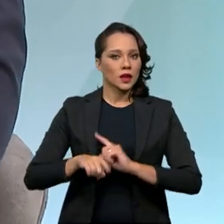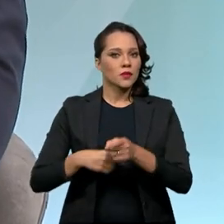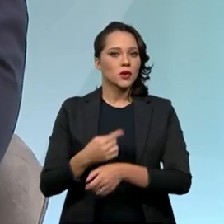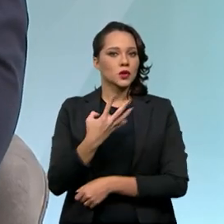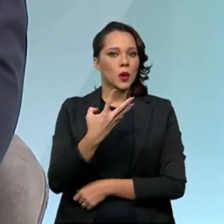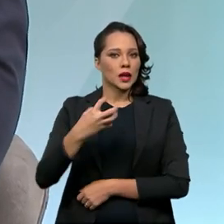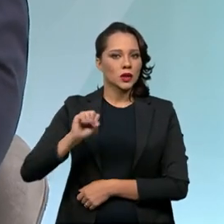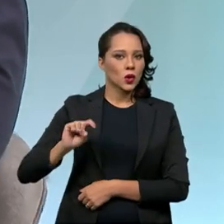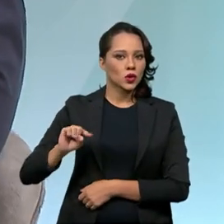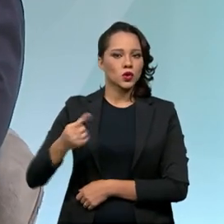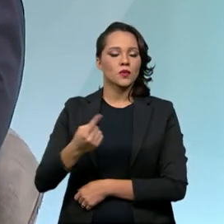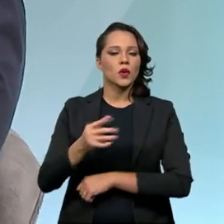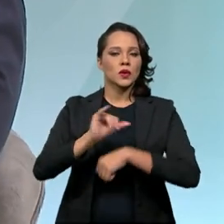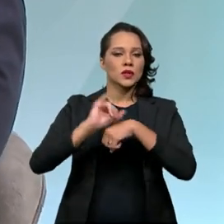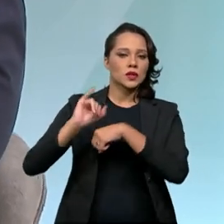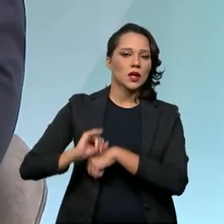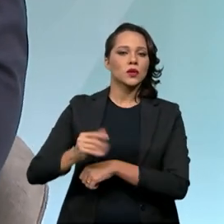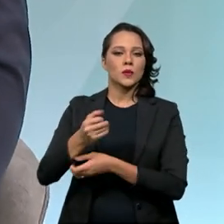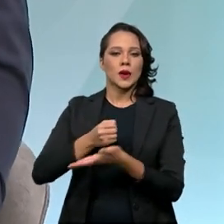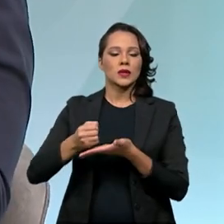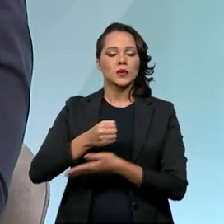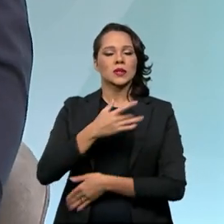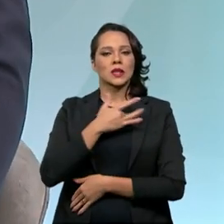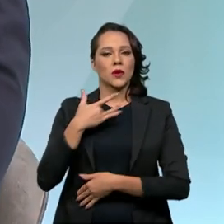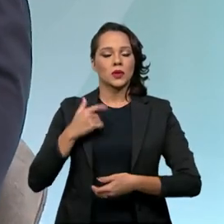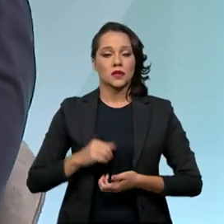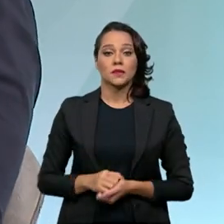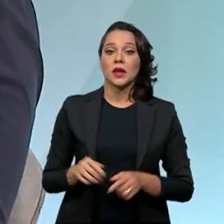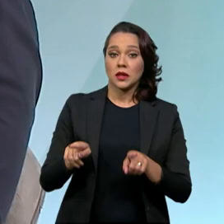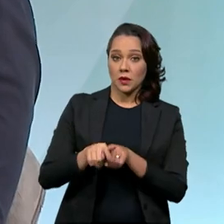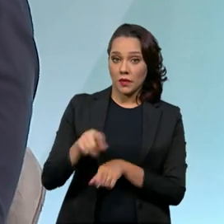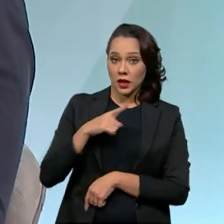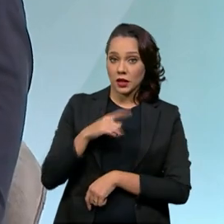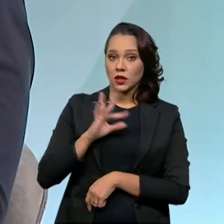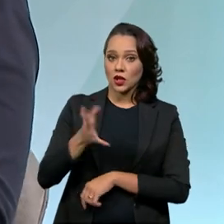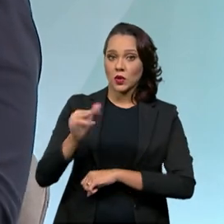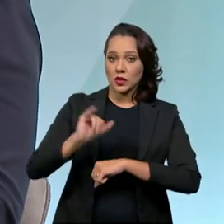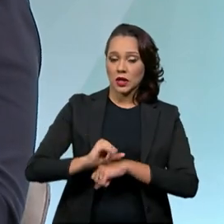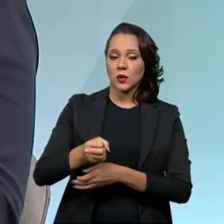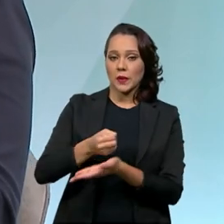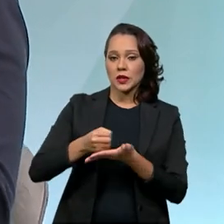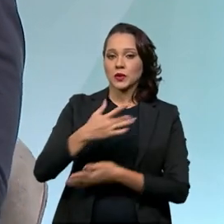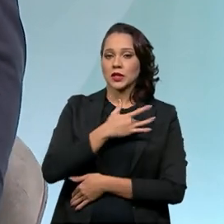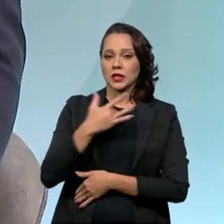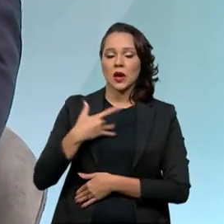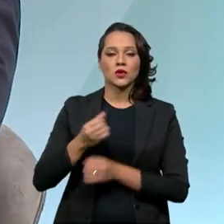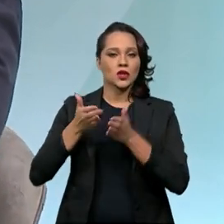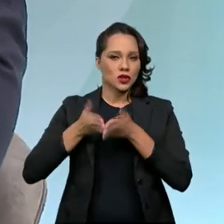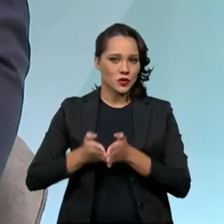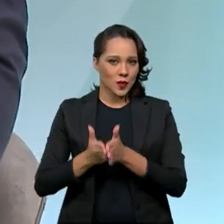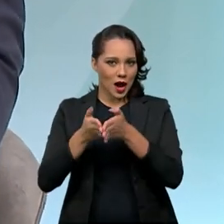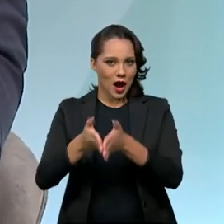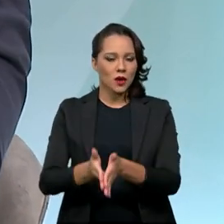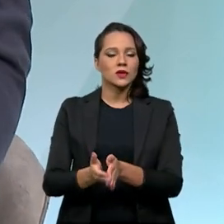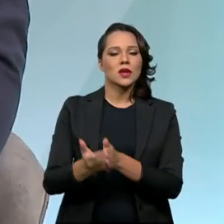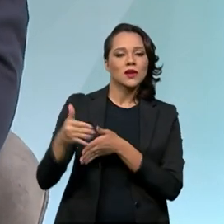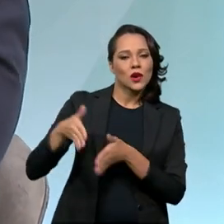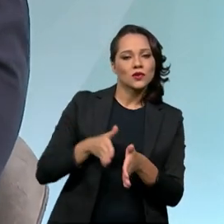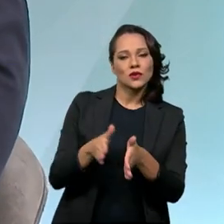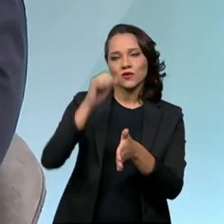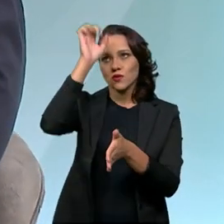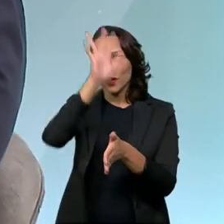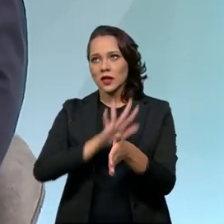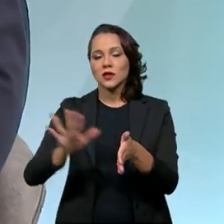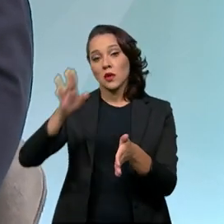48 mil unidades básicas de saúde. Além disso, nós temos as unidades básicas fluviais, os rios do nosso país,